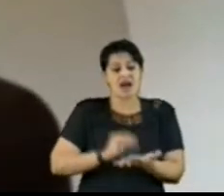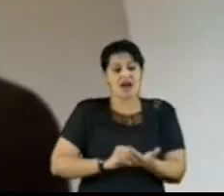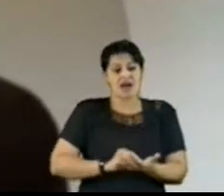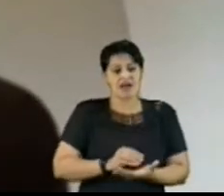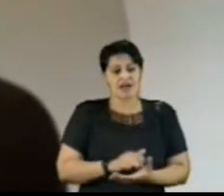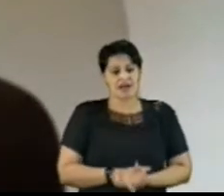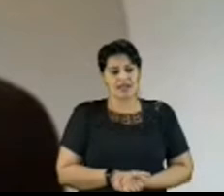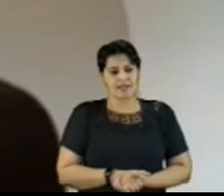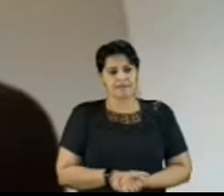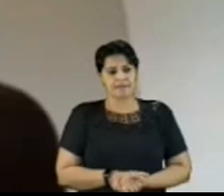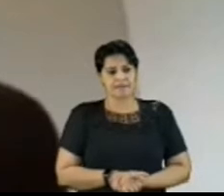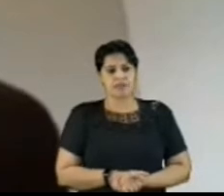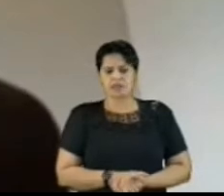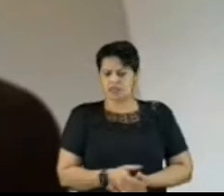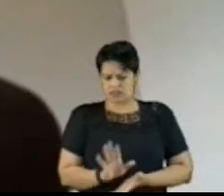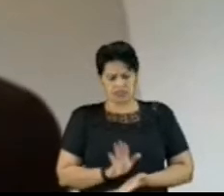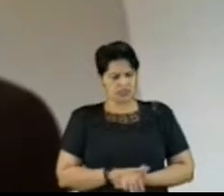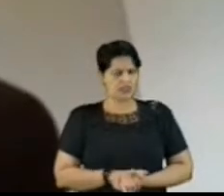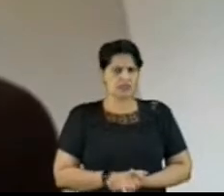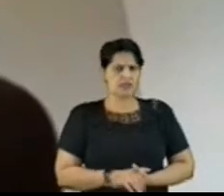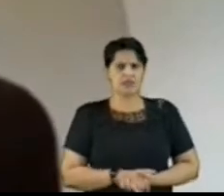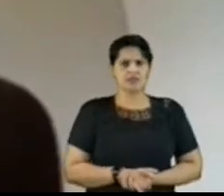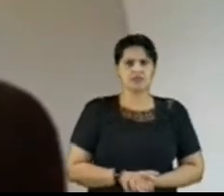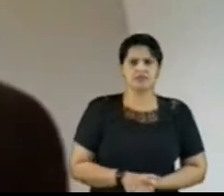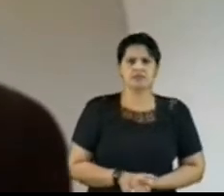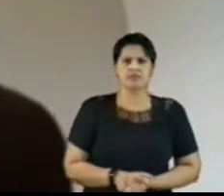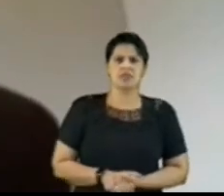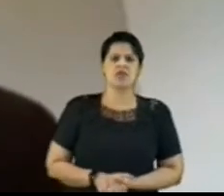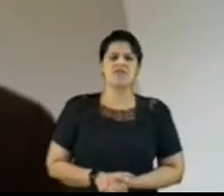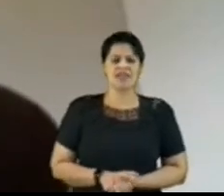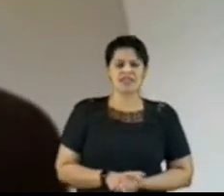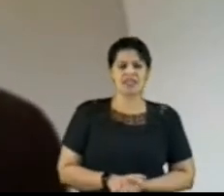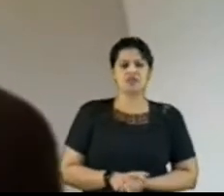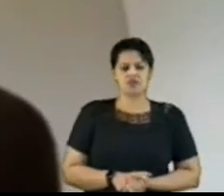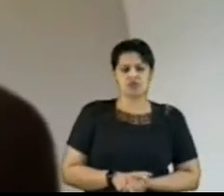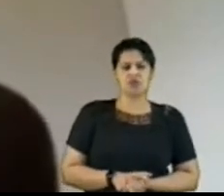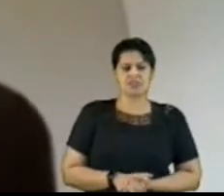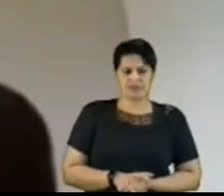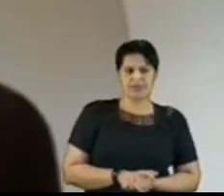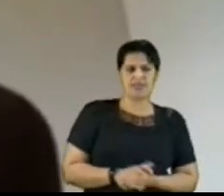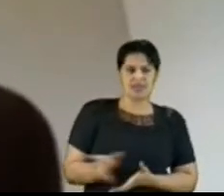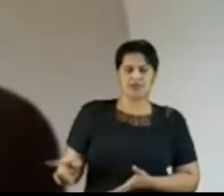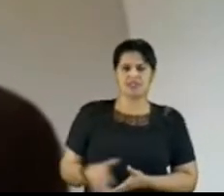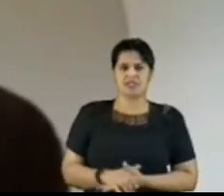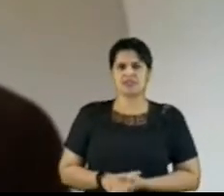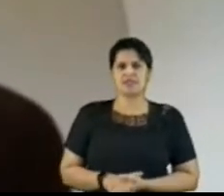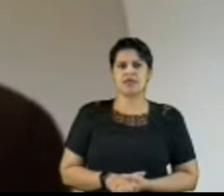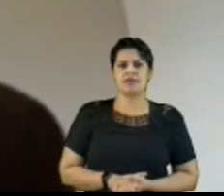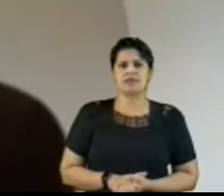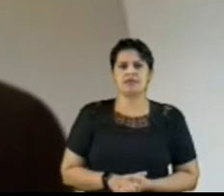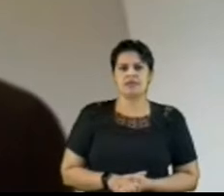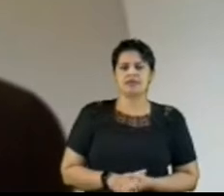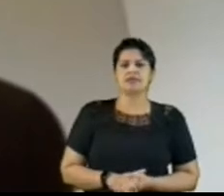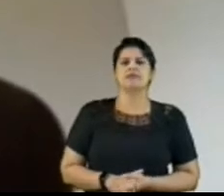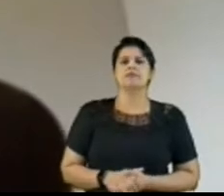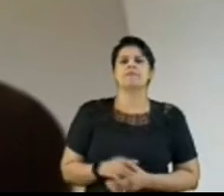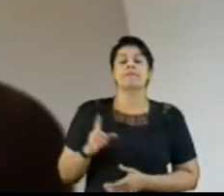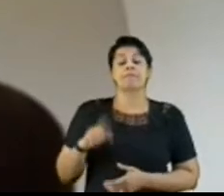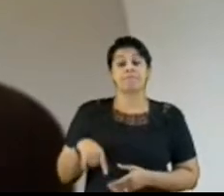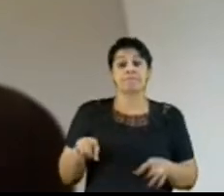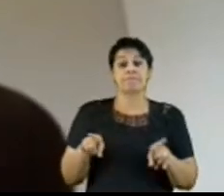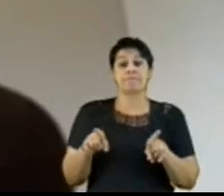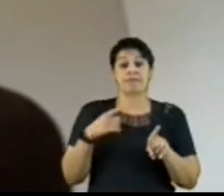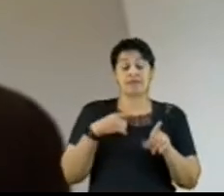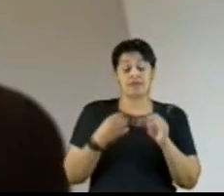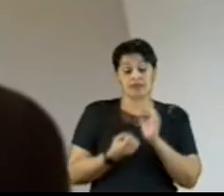vendo hoje. Refiro-me, no caso, à cláudula 12.5, na minuta do edital, que pretende criar nova